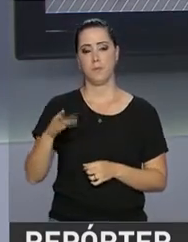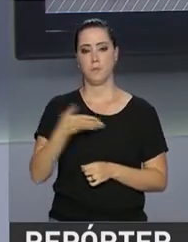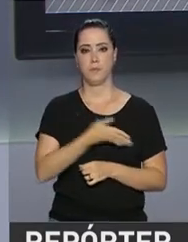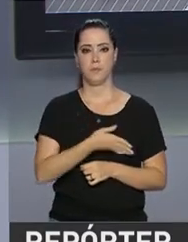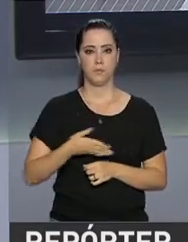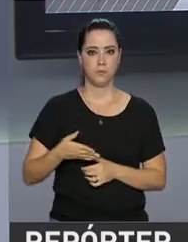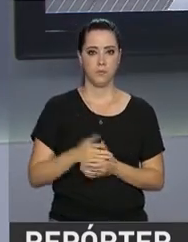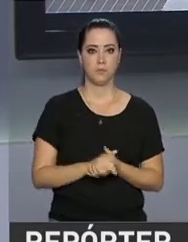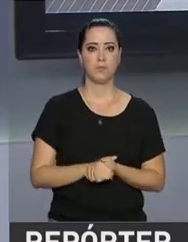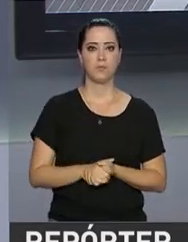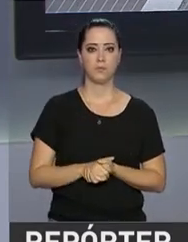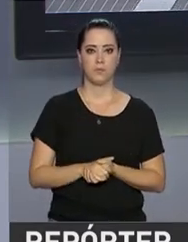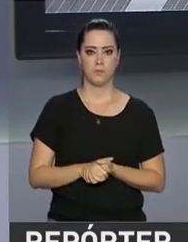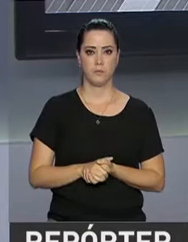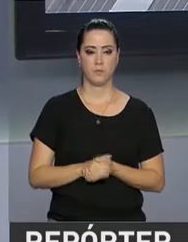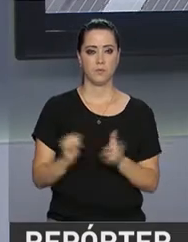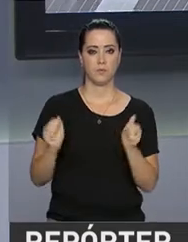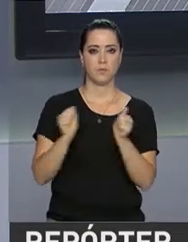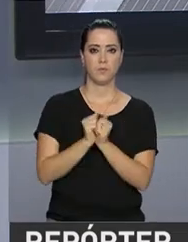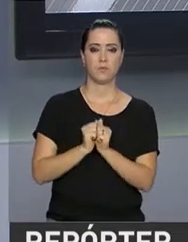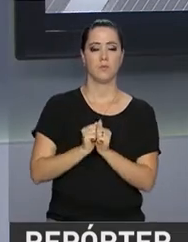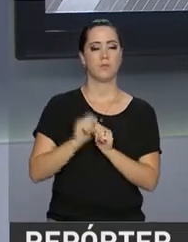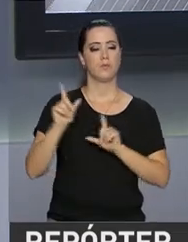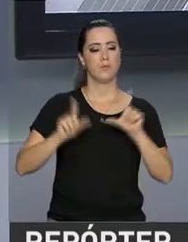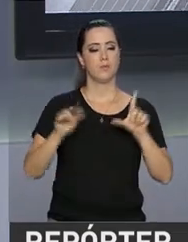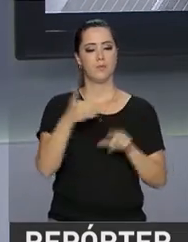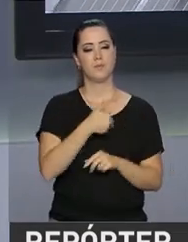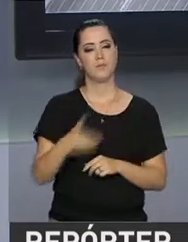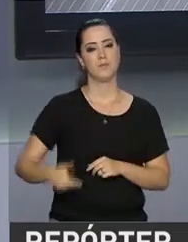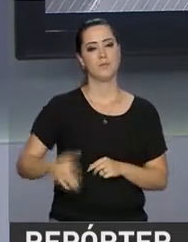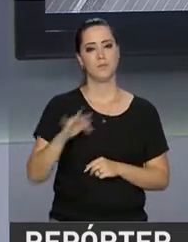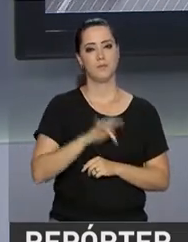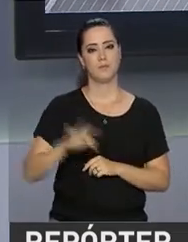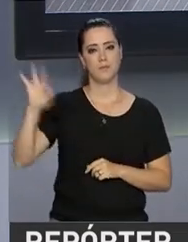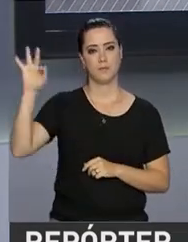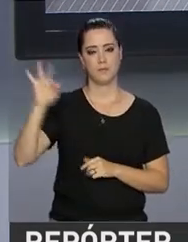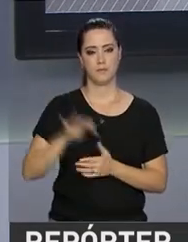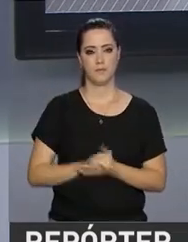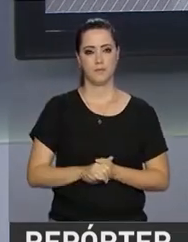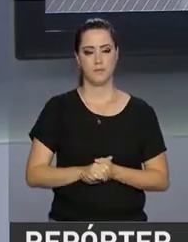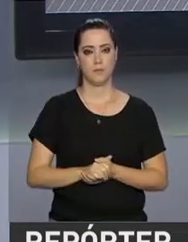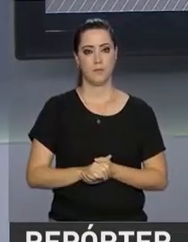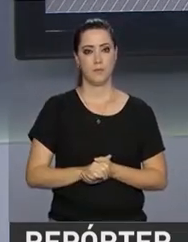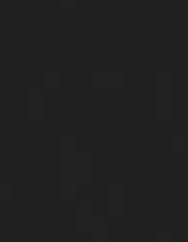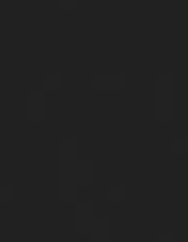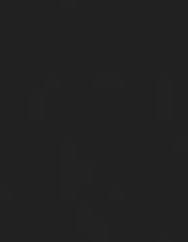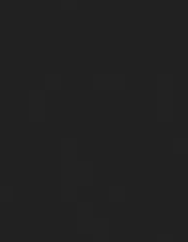na página da NBR na internet. Continue com a gente na NBR, a TV do Governo Federal.